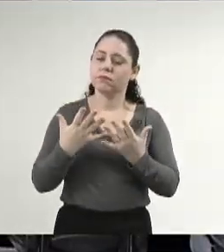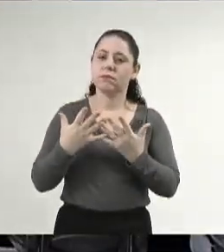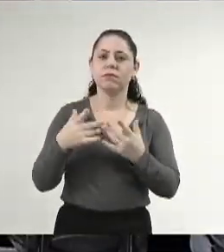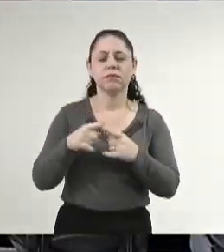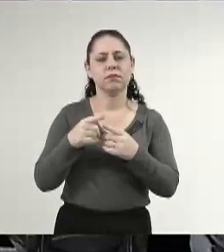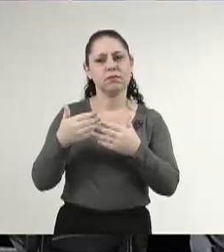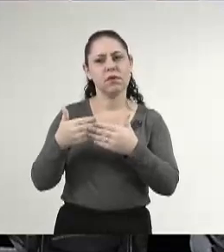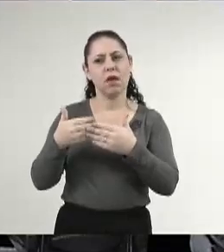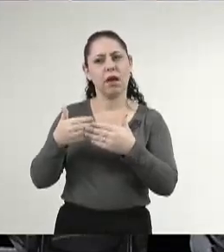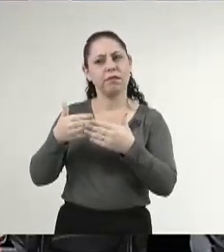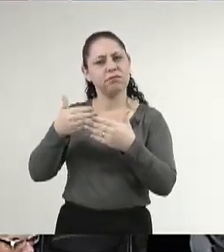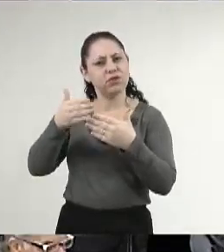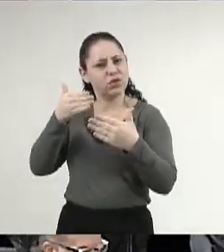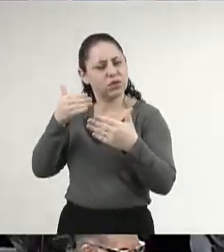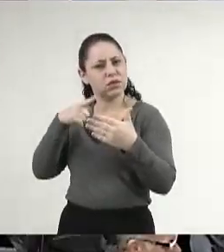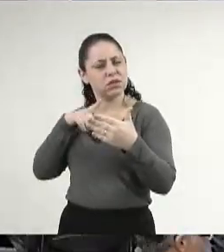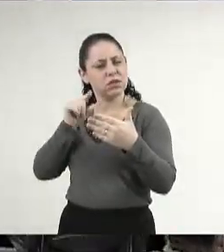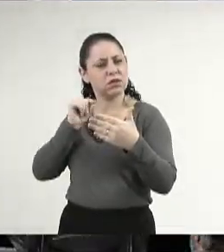recentemente,